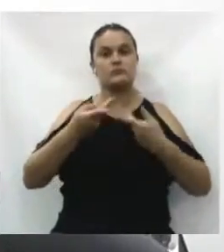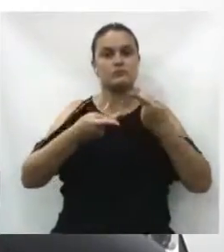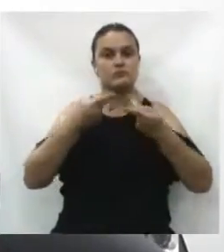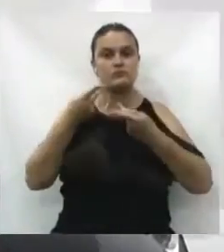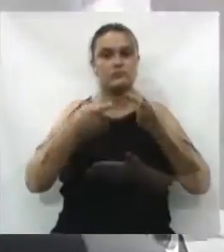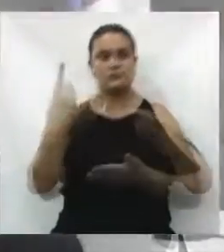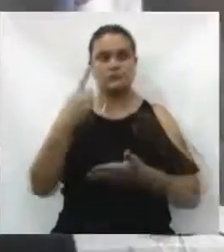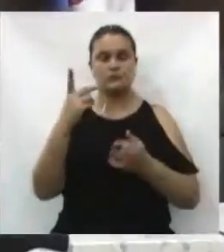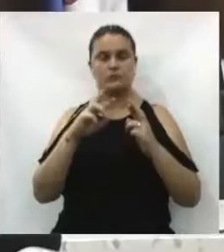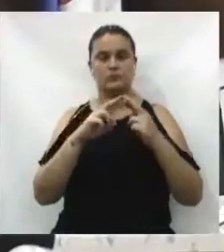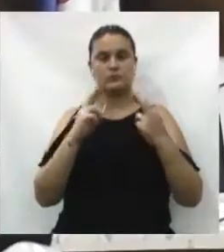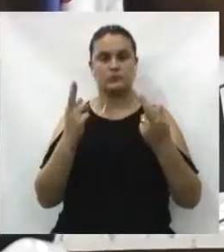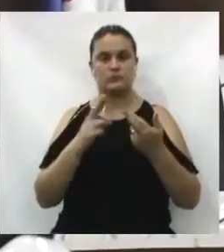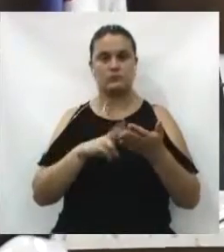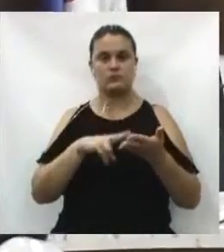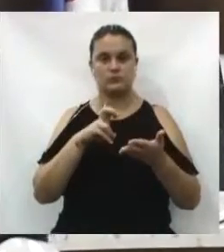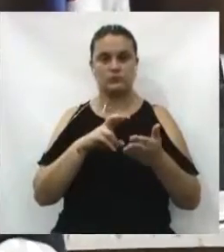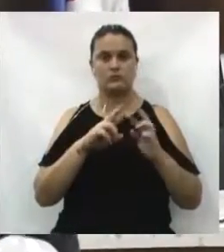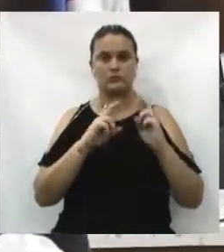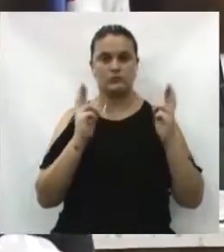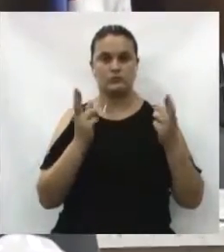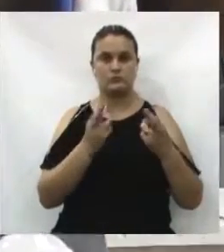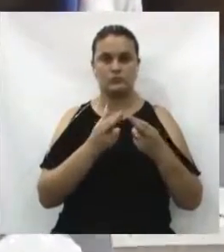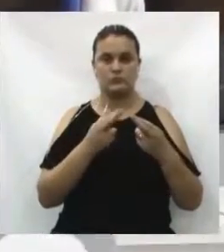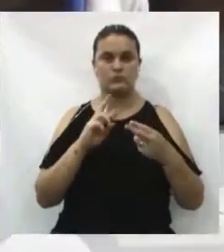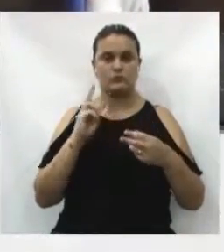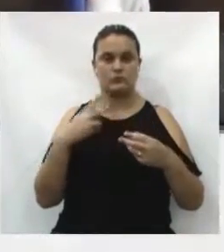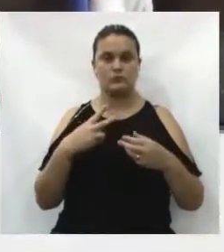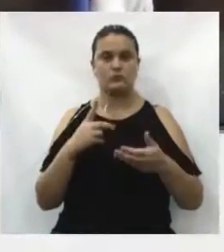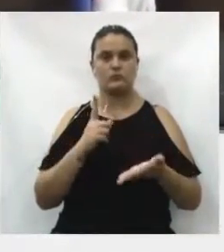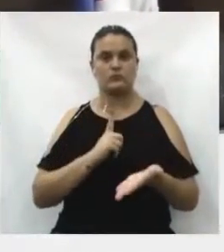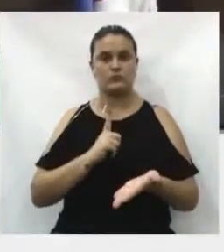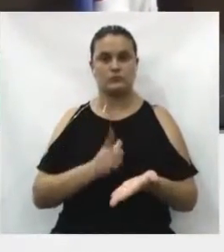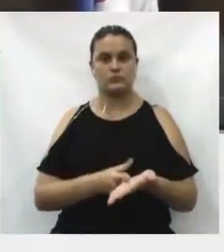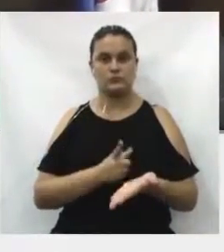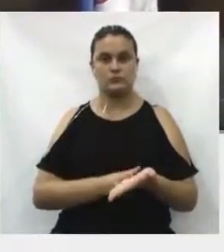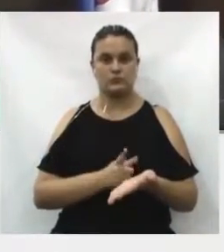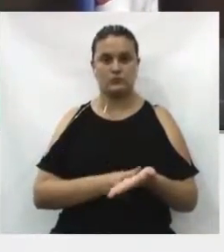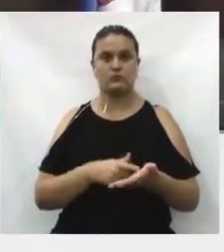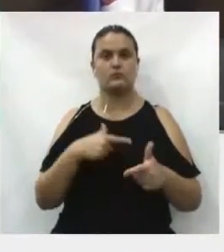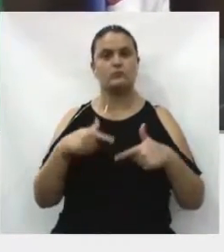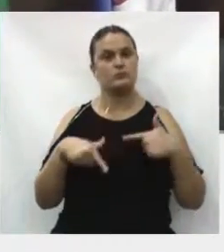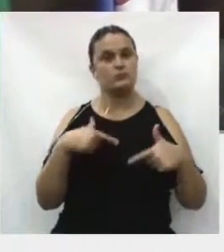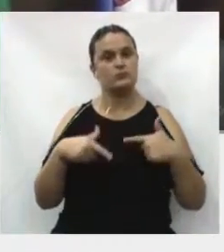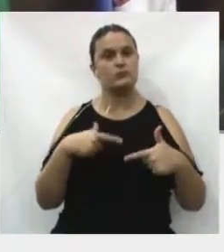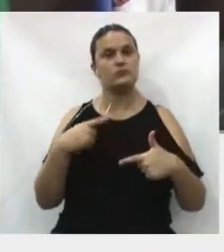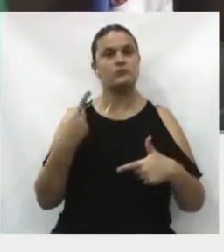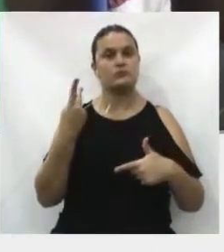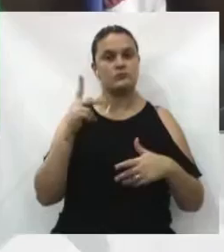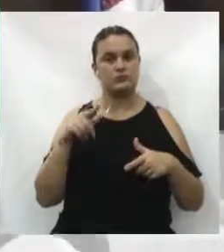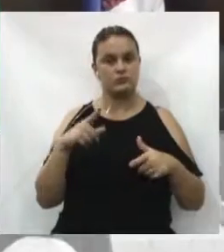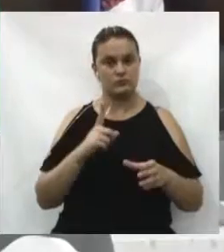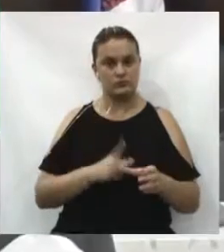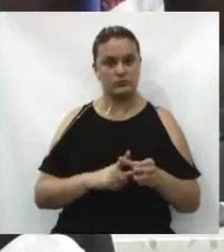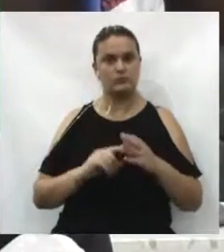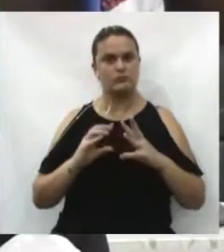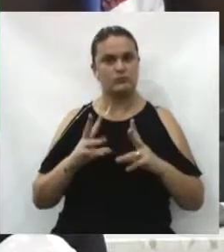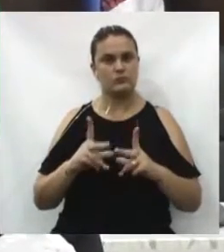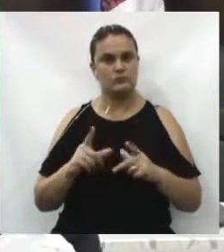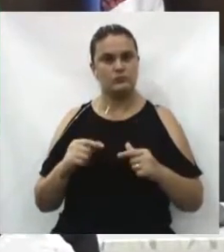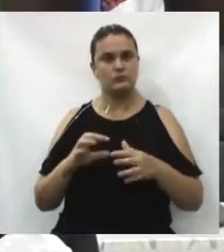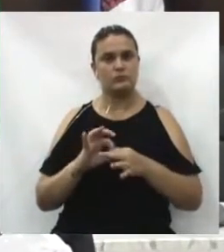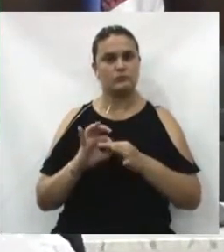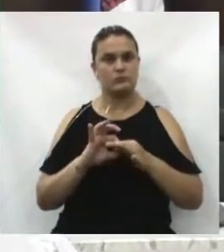voz ativa. Na parte da manhã já se reunimos com o vereador para afirmar um compromisso, um compromisso de trabalho pela cidade, de todos